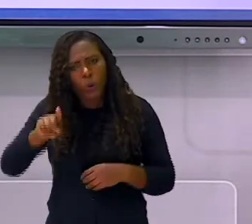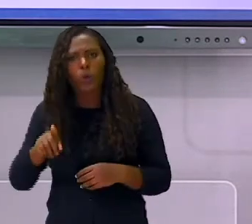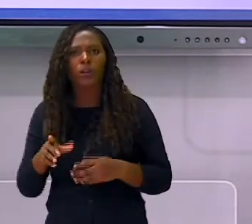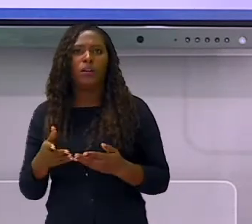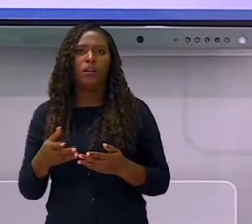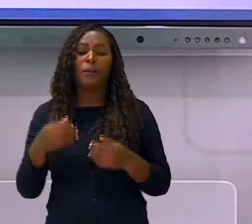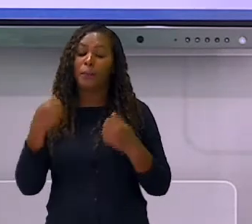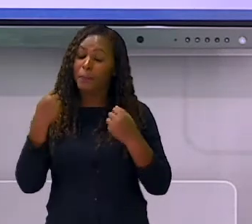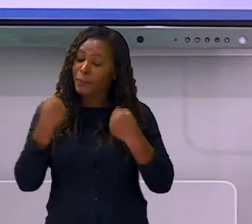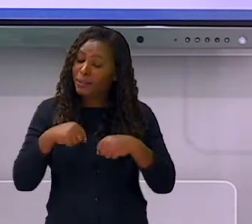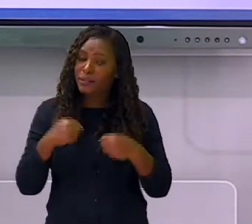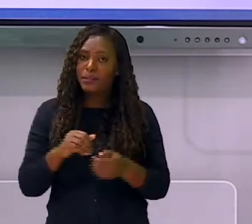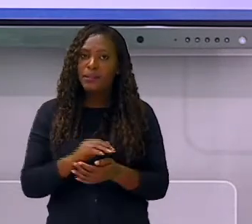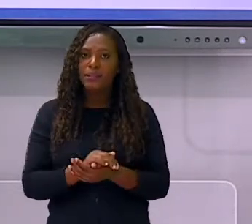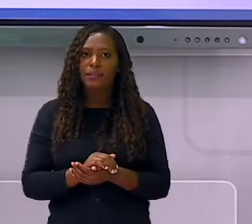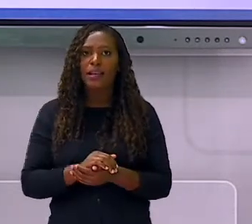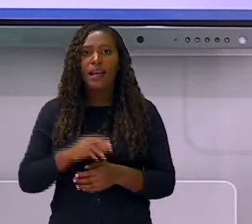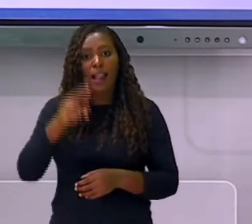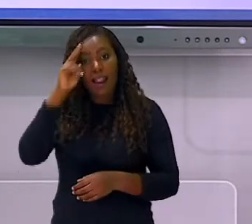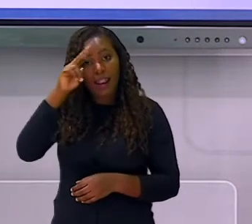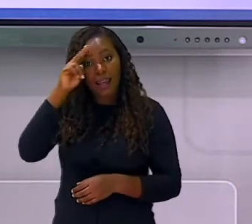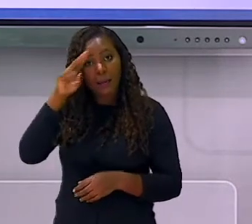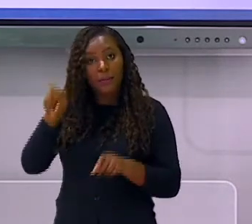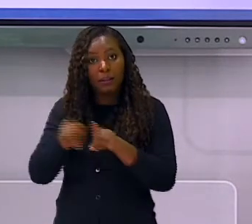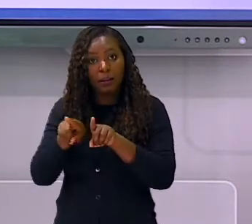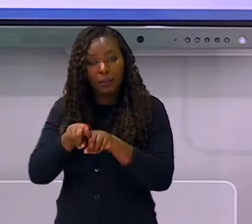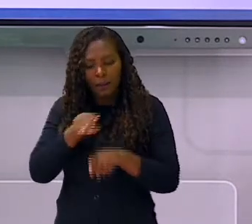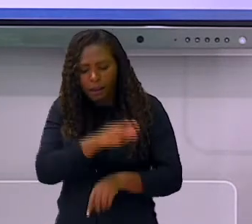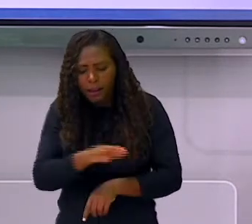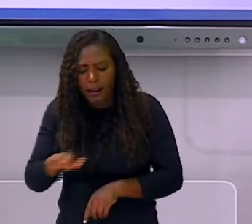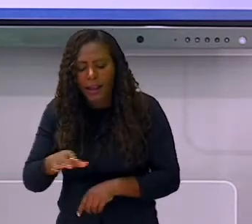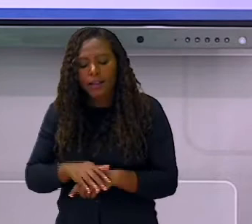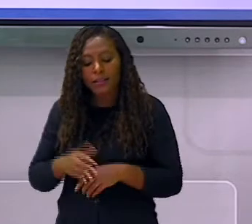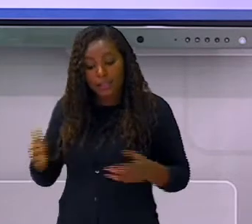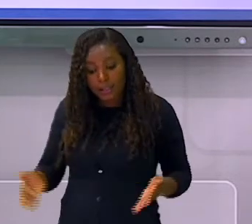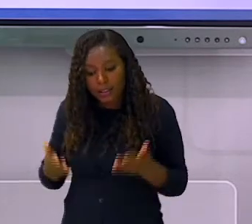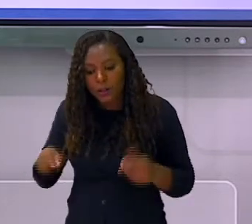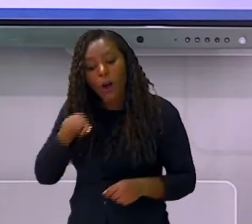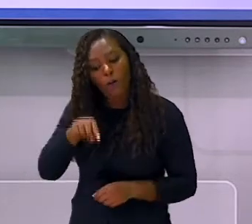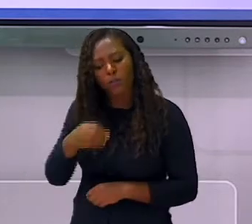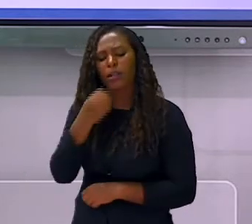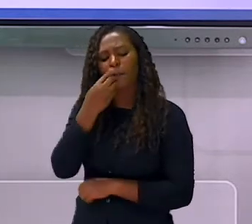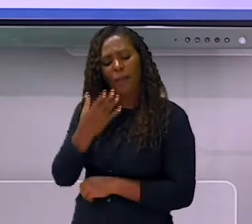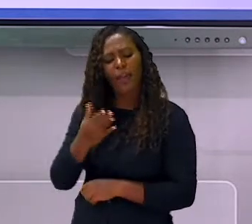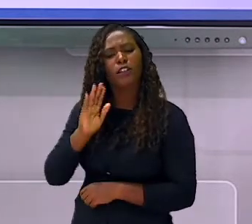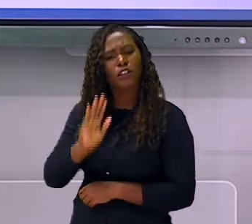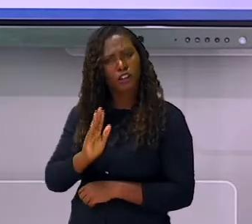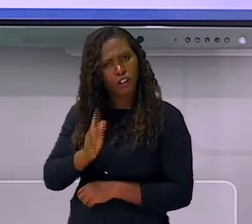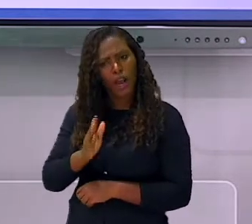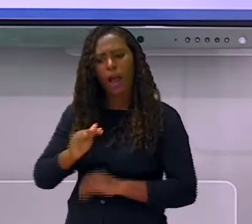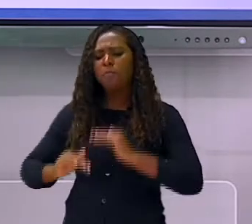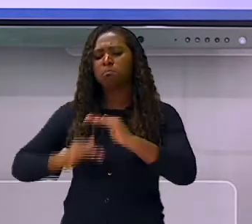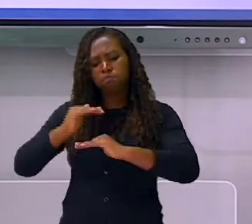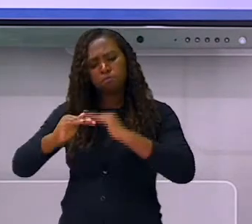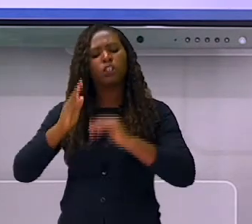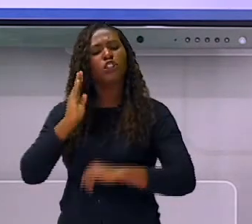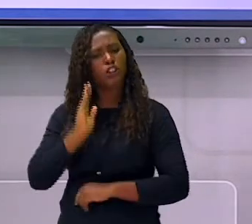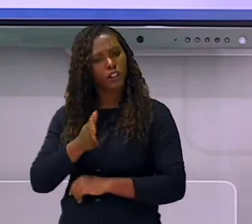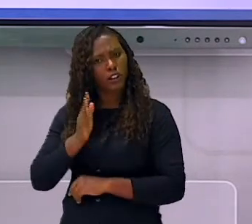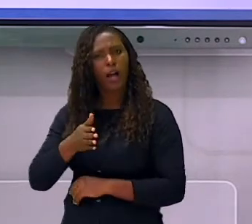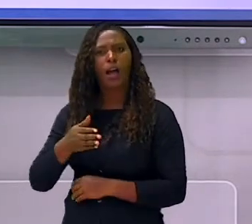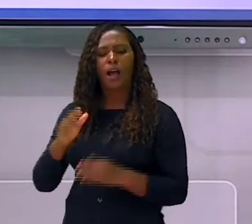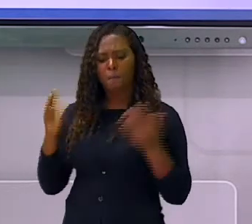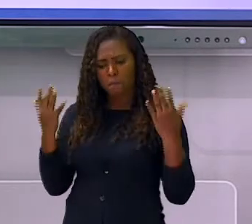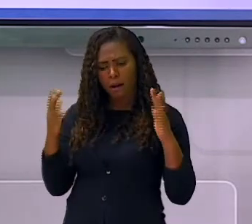Lembre de sempre reforçar esses comportamentos. O papel do fonoaudiólogo é muito importante